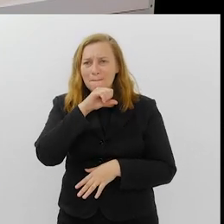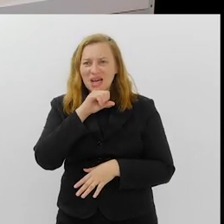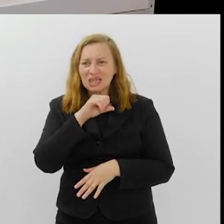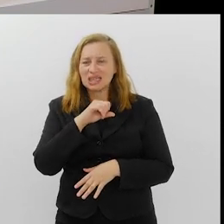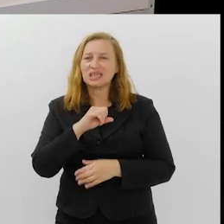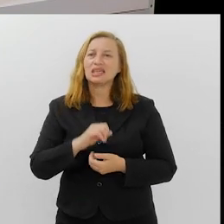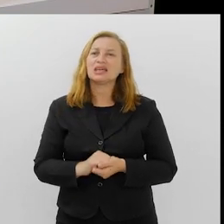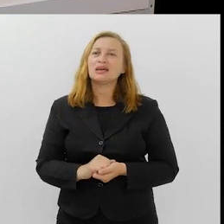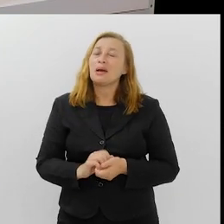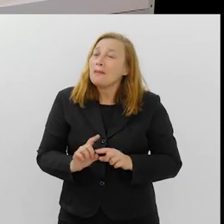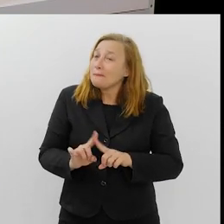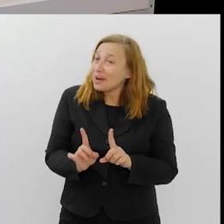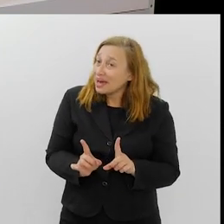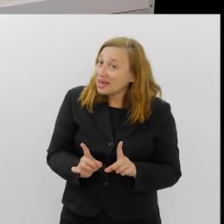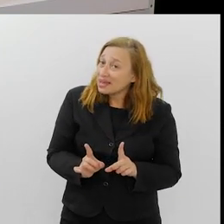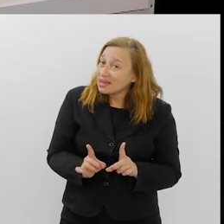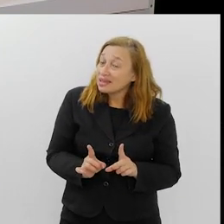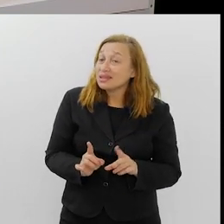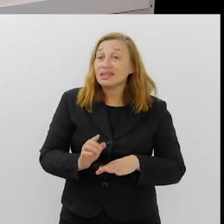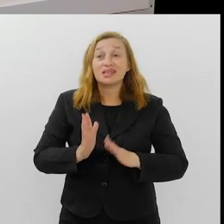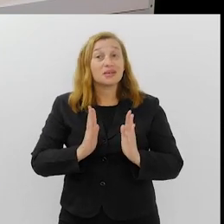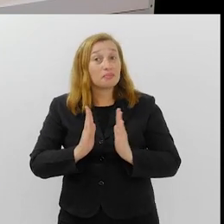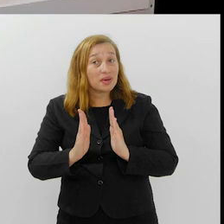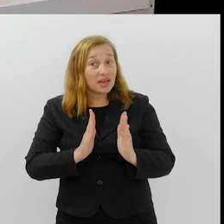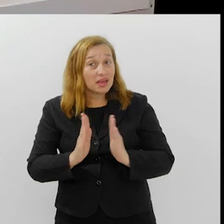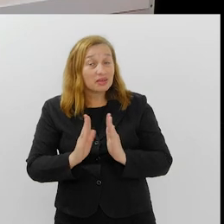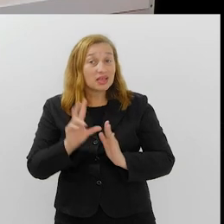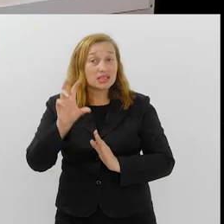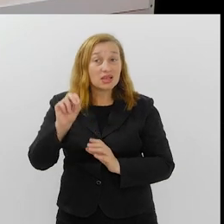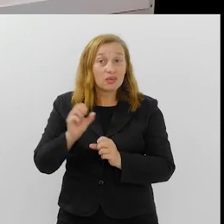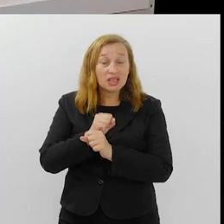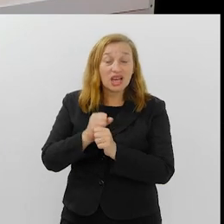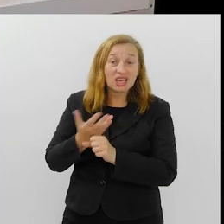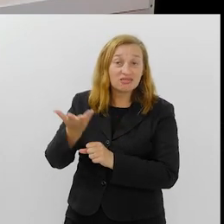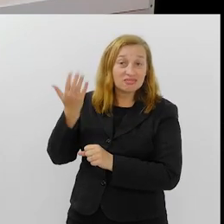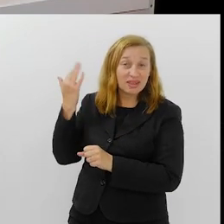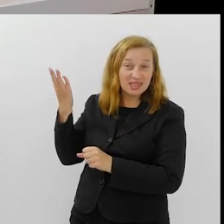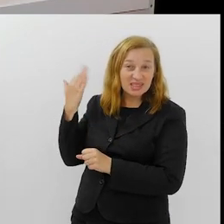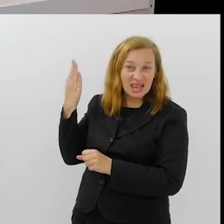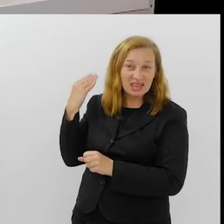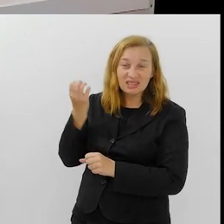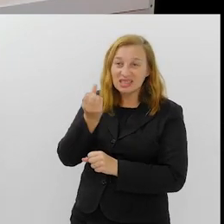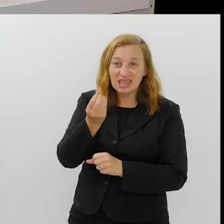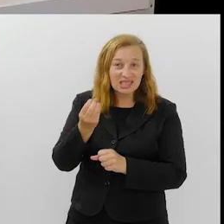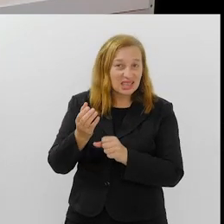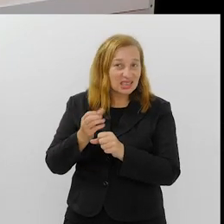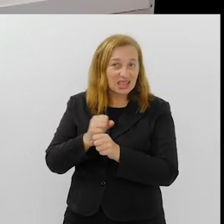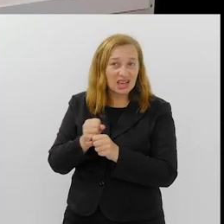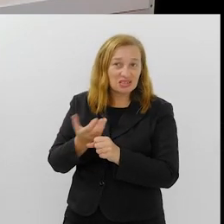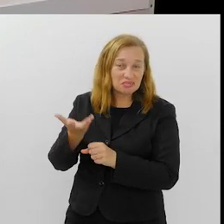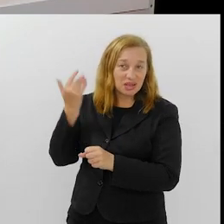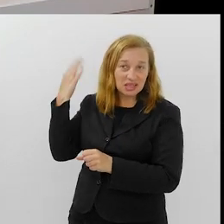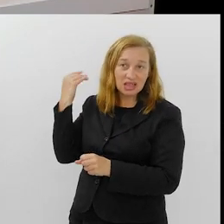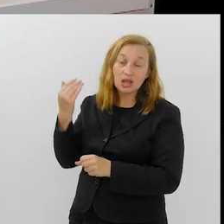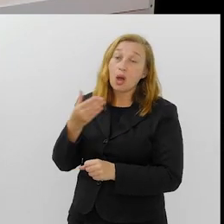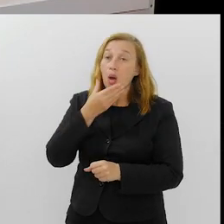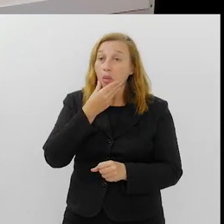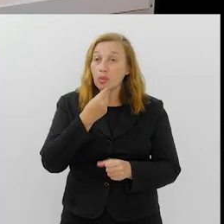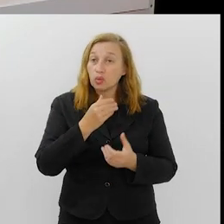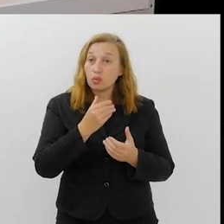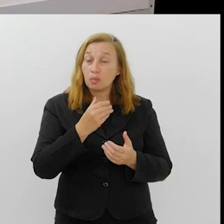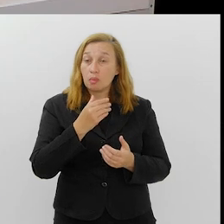não era um caretão, não. mas nessa época, 50 anos atrás, 60 anos atrás, o marido